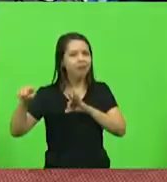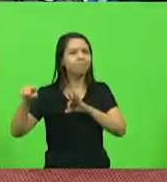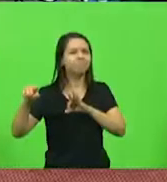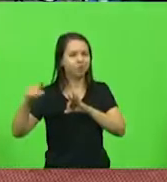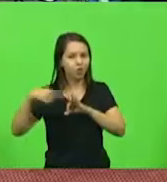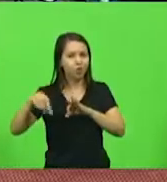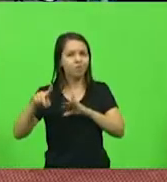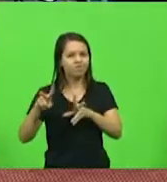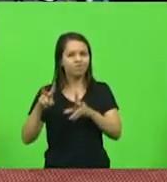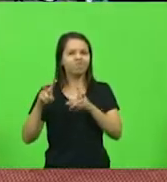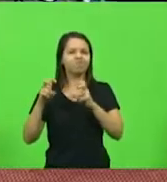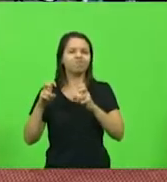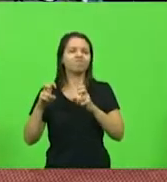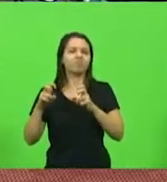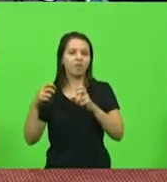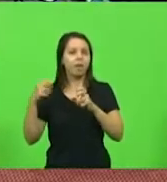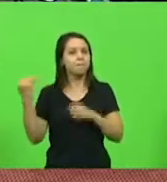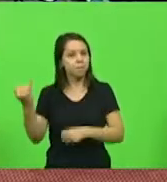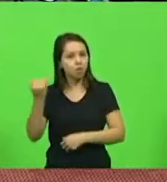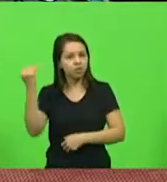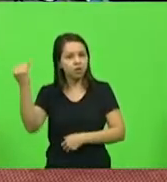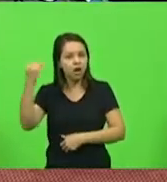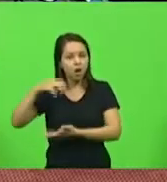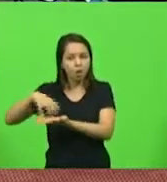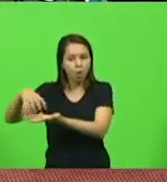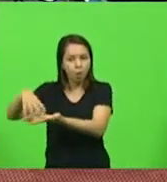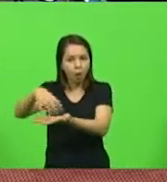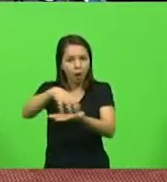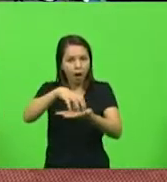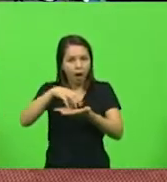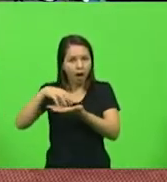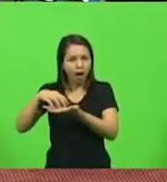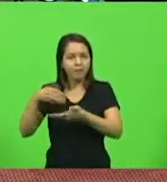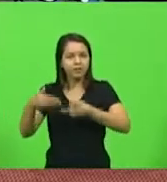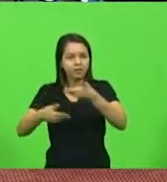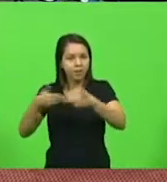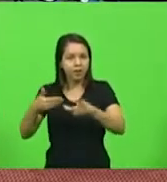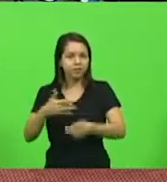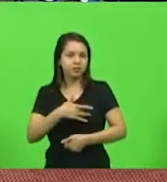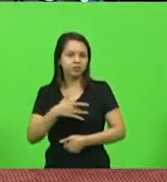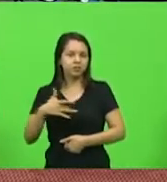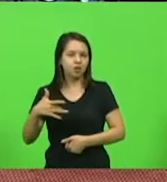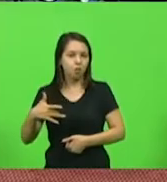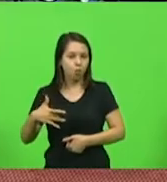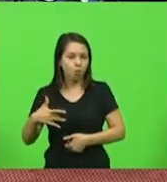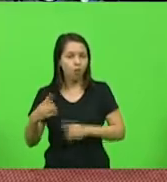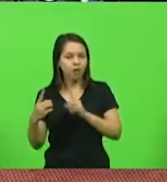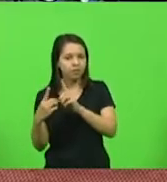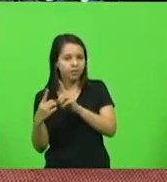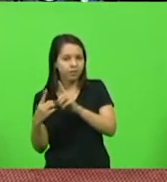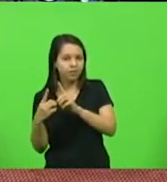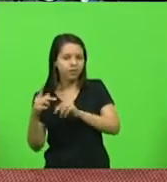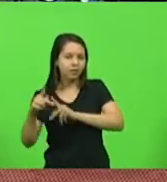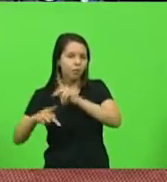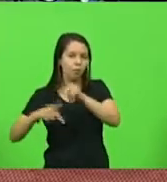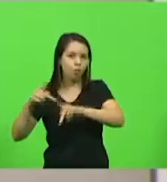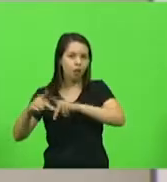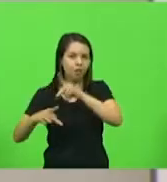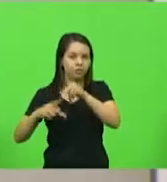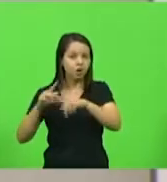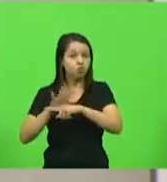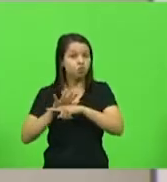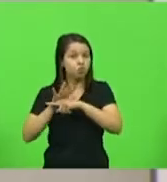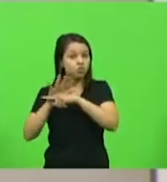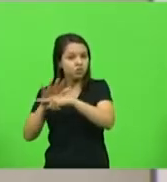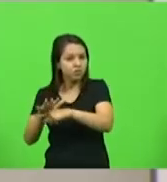termos esses polos para tratamento e encaminhamento de saúde, efetivamente atendendo a população e levando a elas